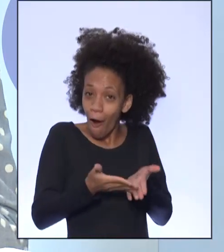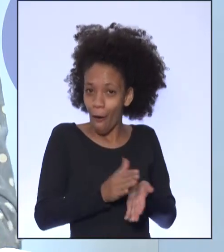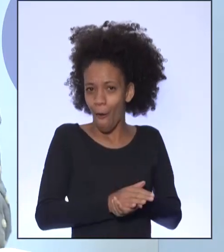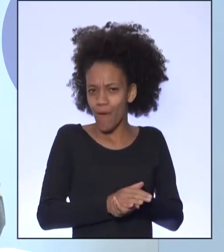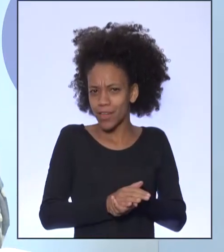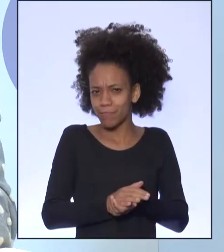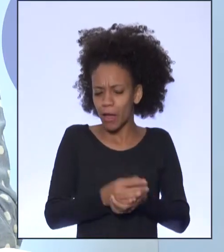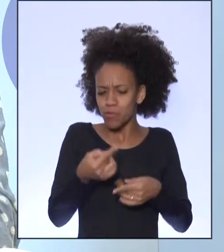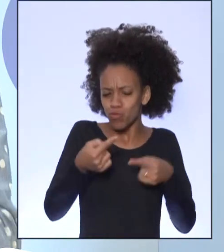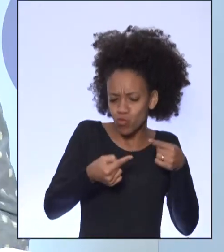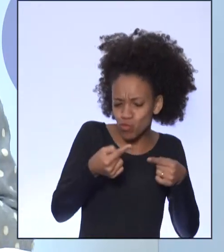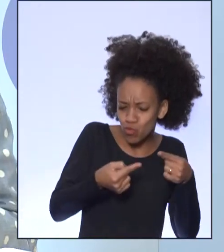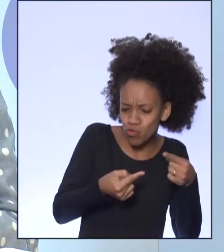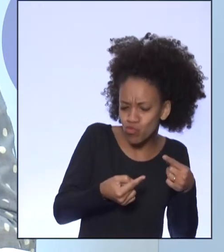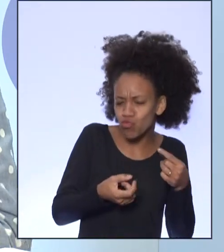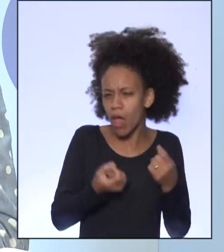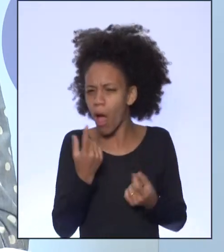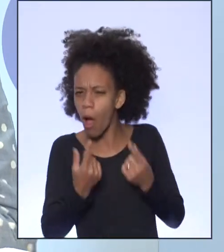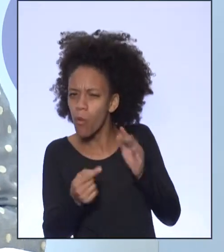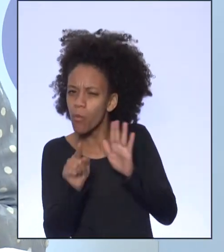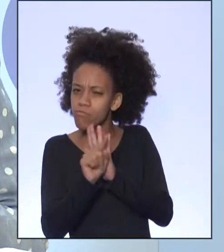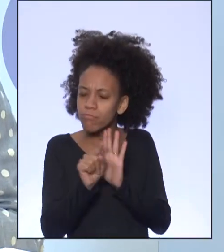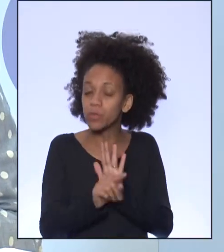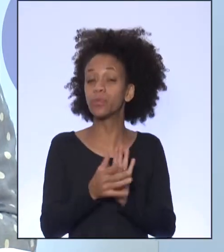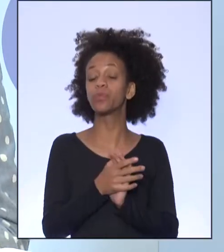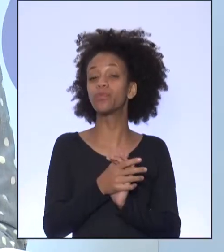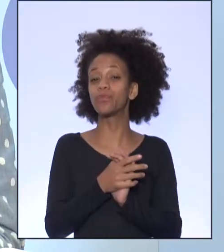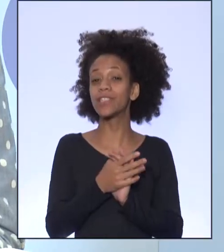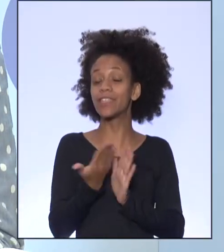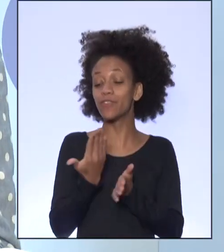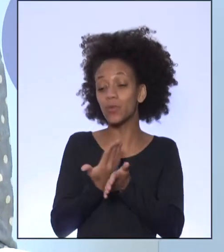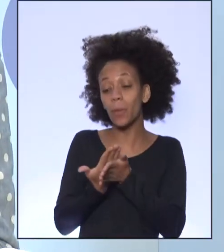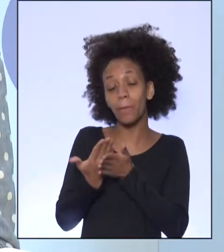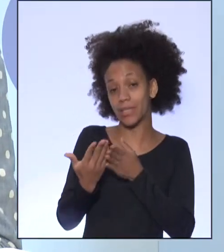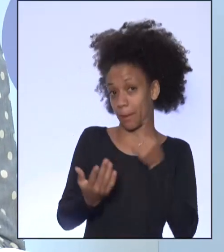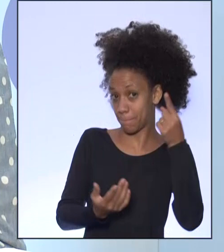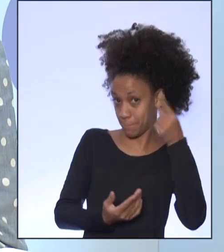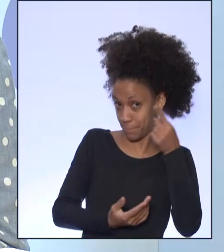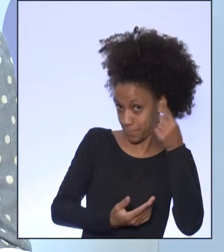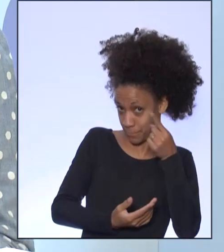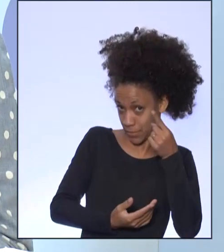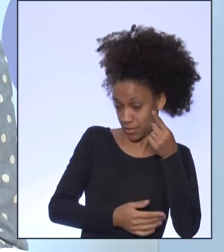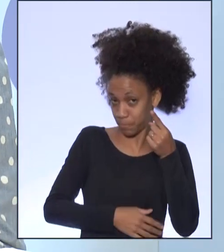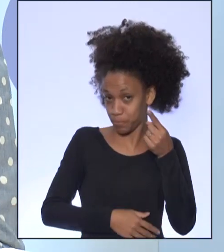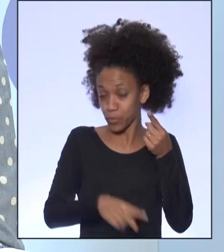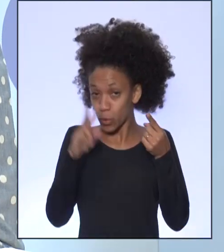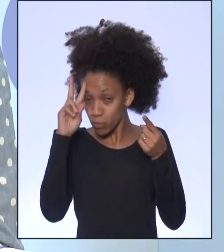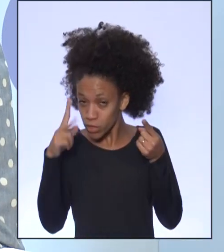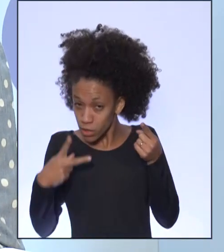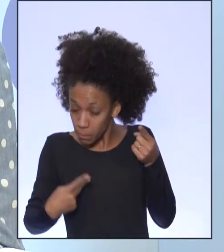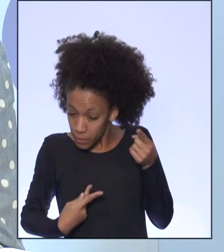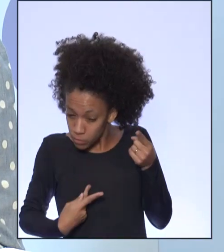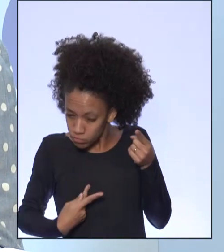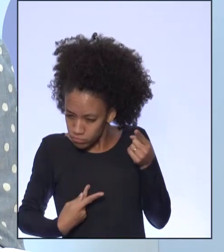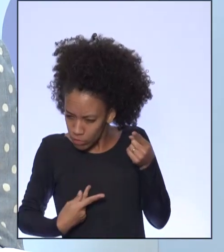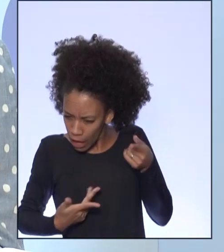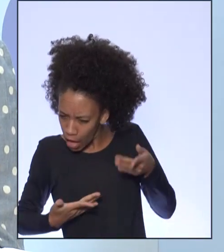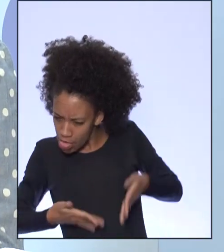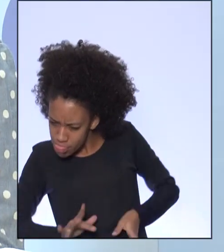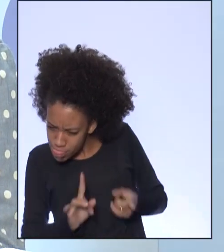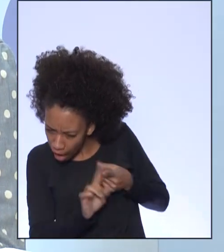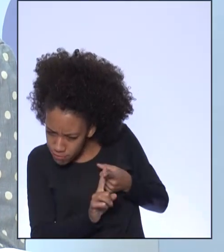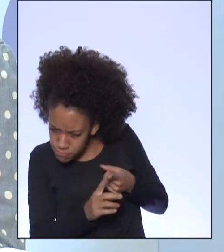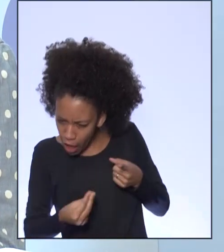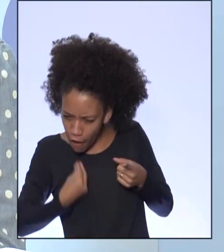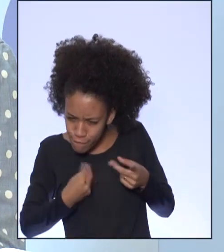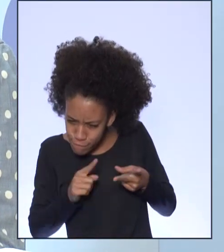discutir algumas dessas questões e nós vamos iniciar aí com a primeira. O ser humano nasce, vive e morre necessariamente